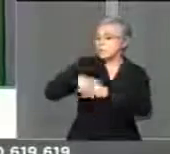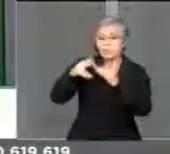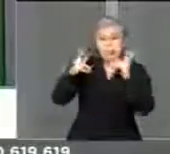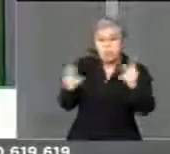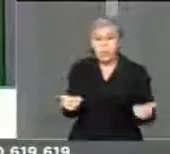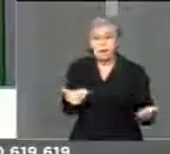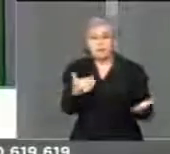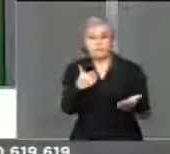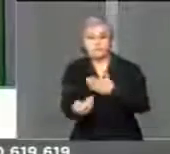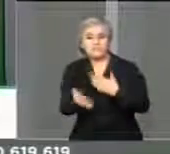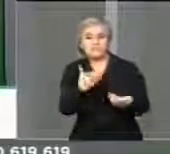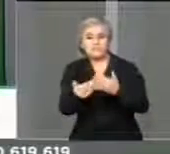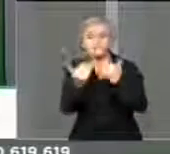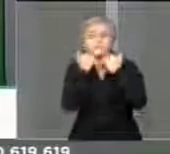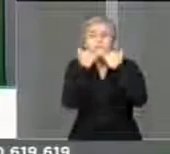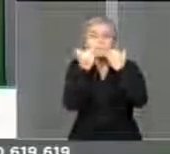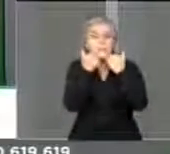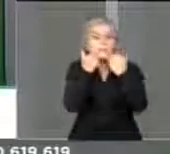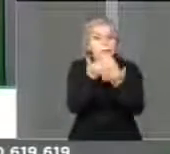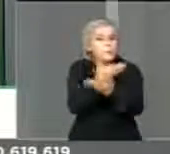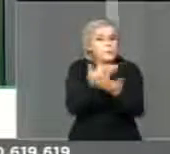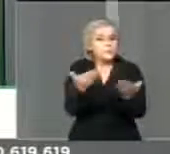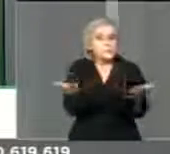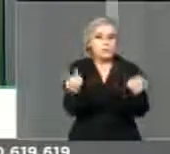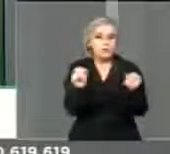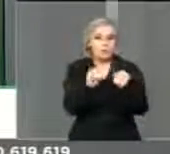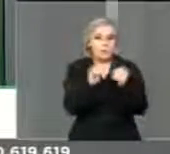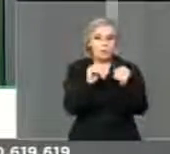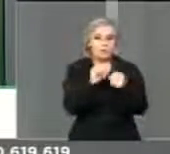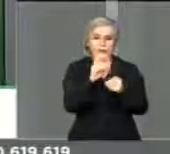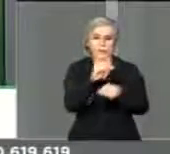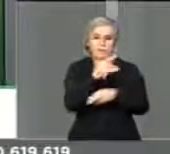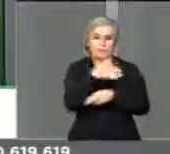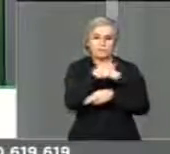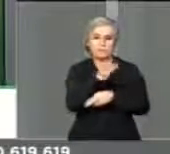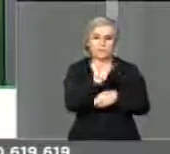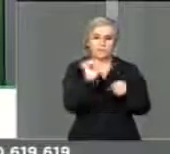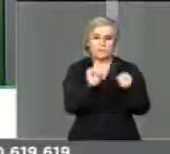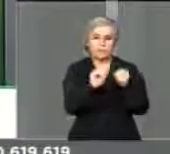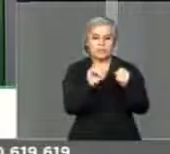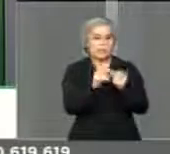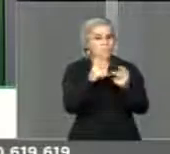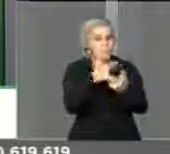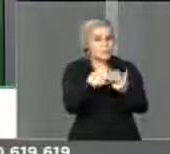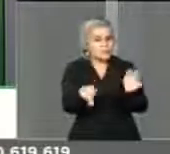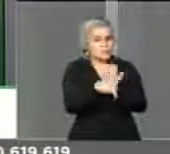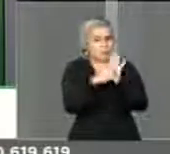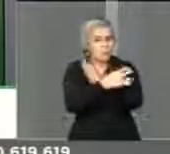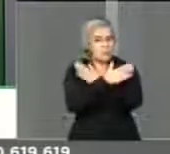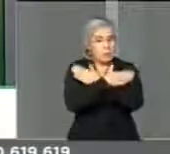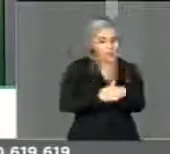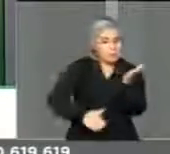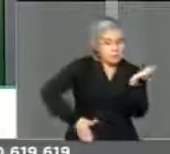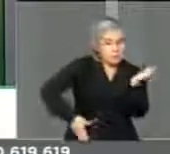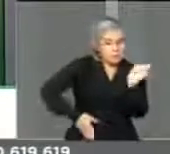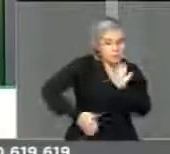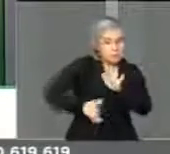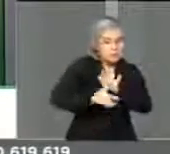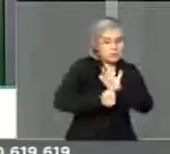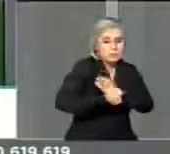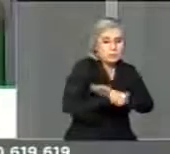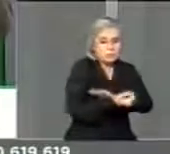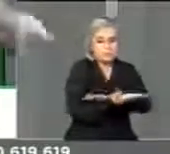não deu certo. Praticou crime. Faz coisa de bandido. Não vai ser